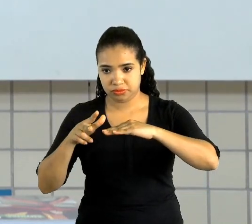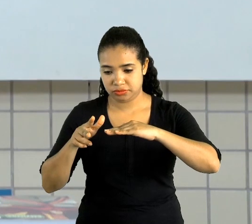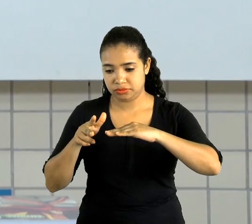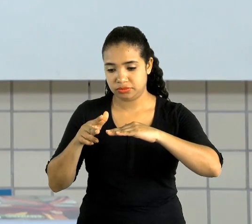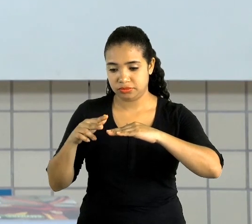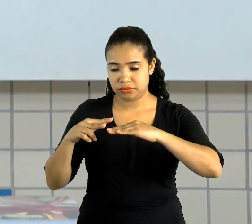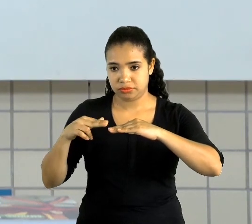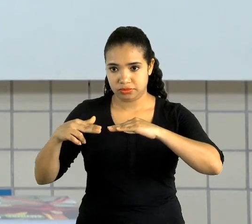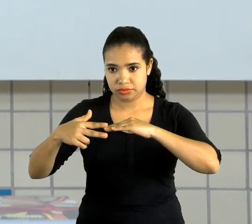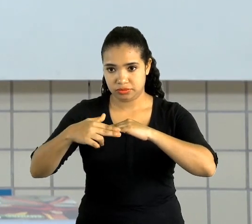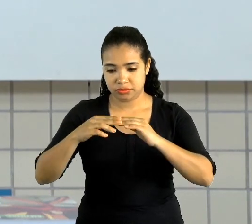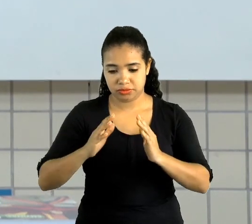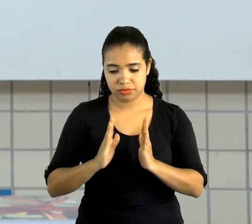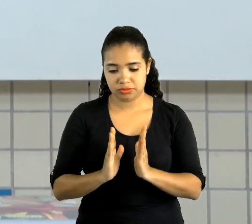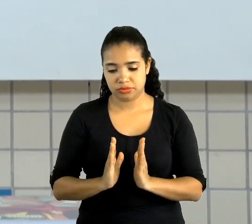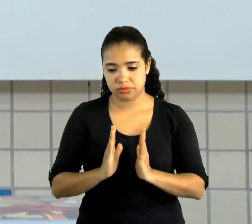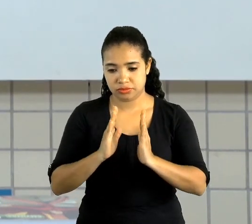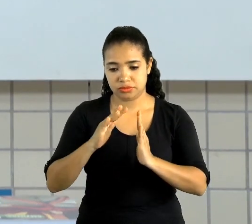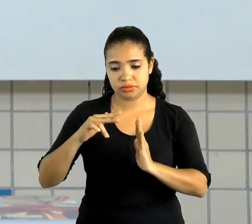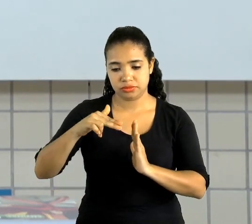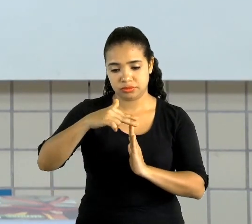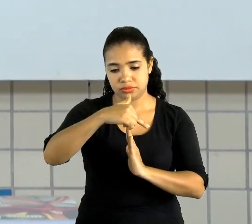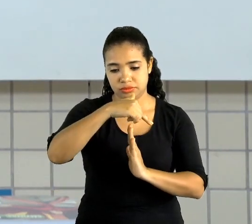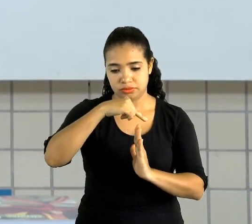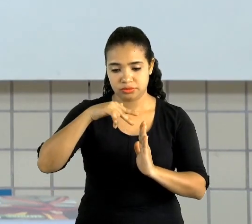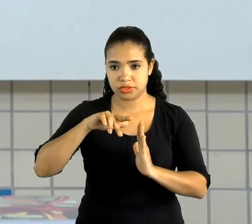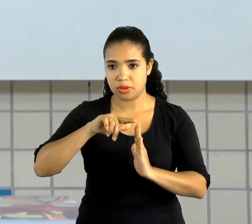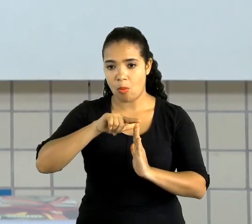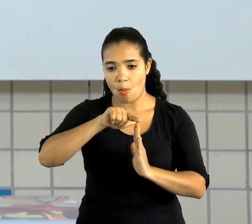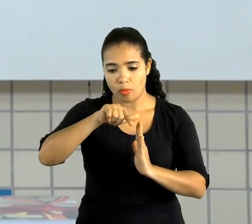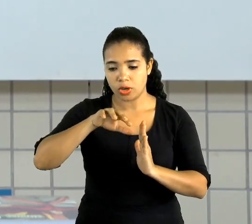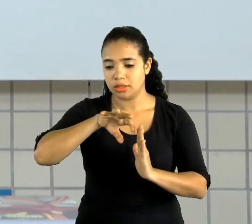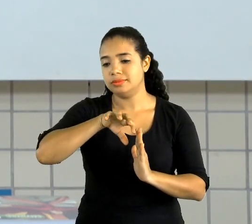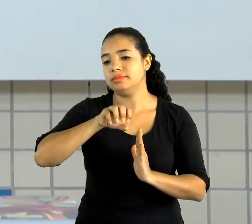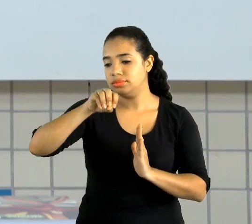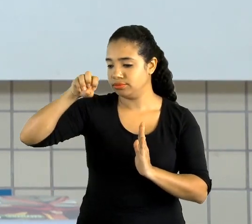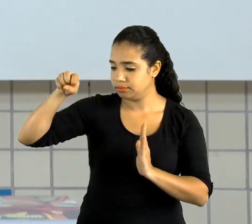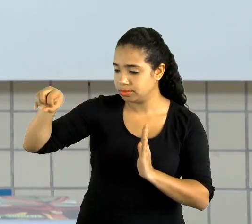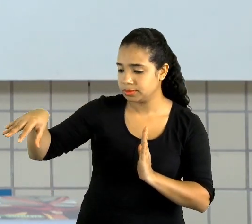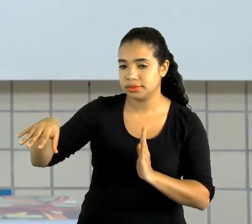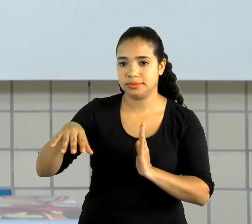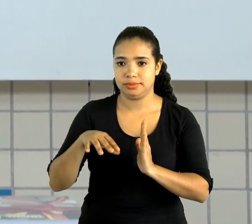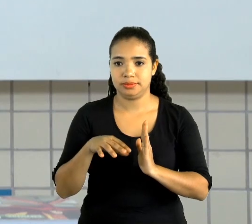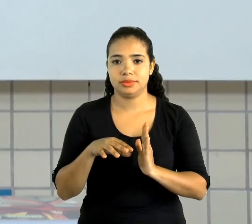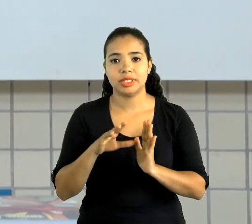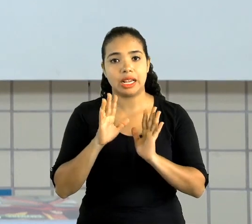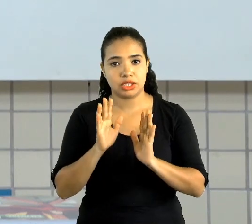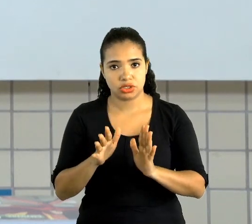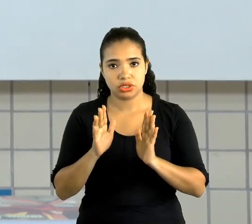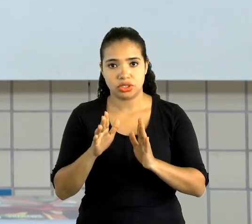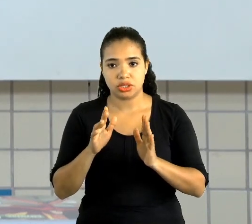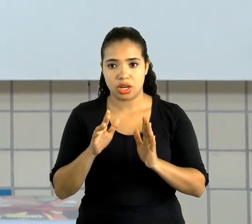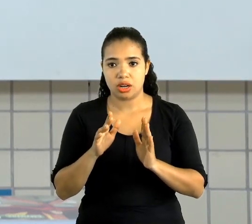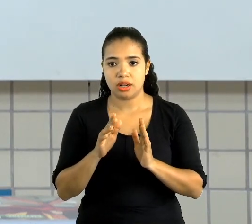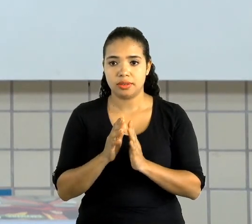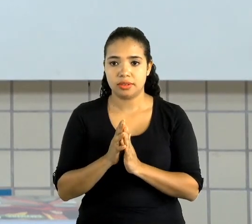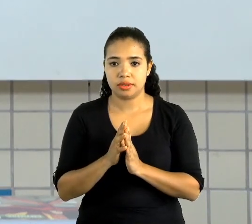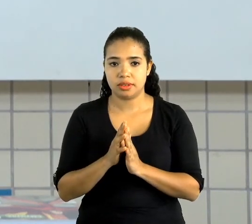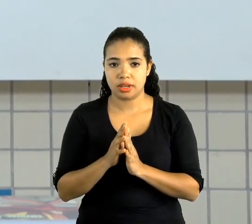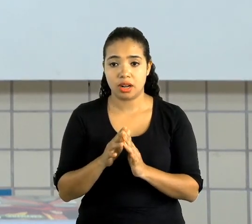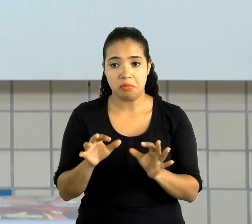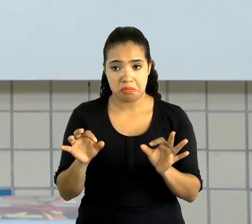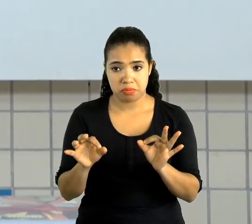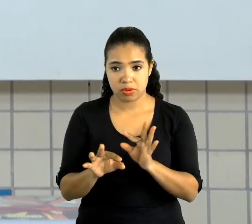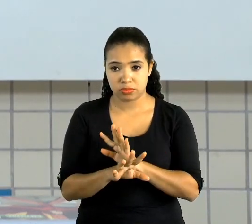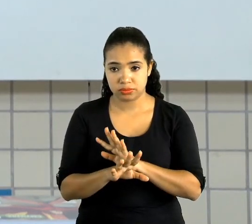Com cuidado. E aí, eu já fiz aqui a minha marcação, tá? Então, eu vou só cortar